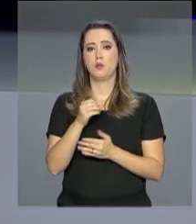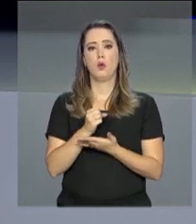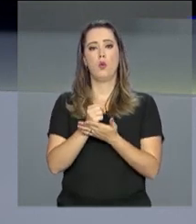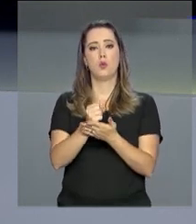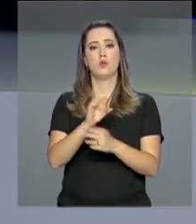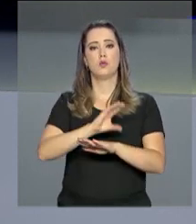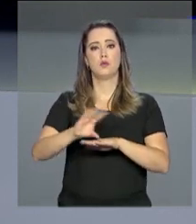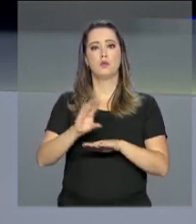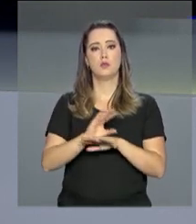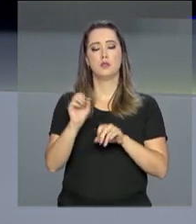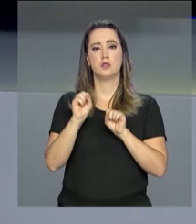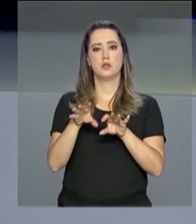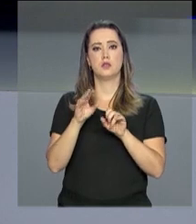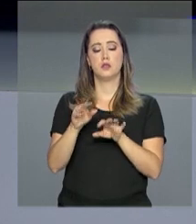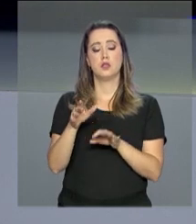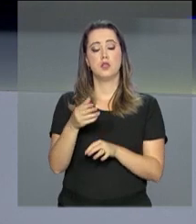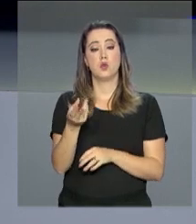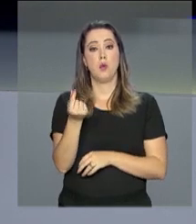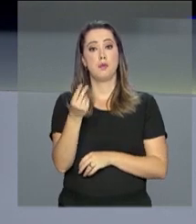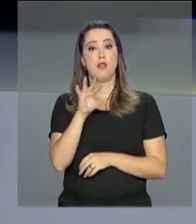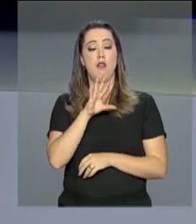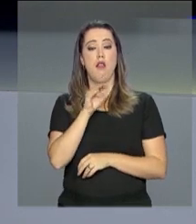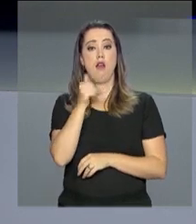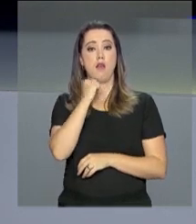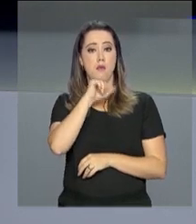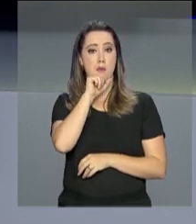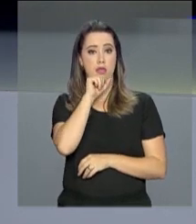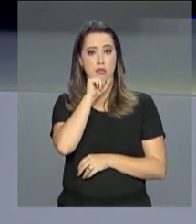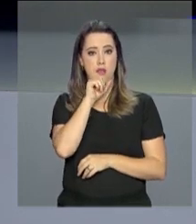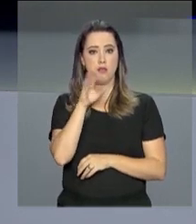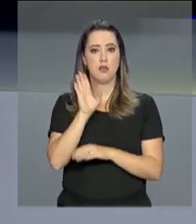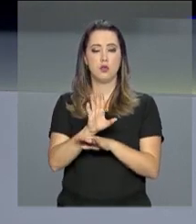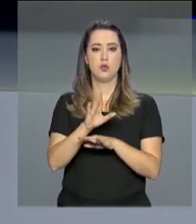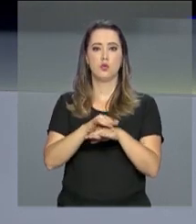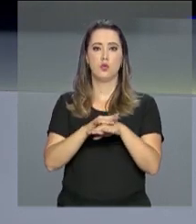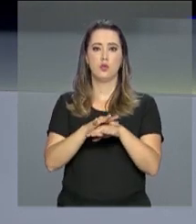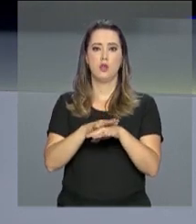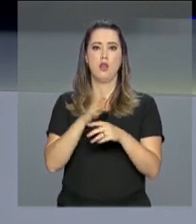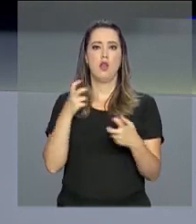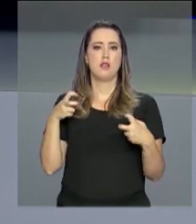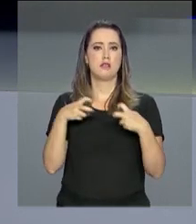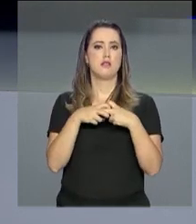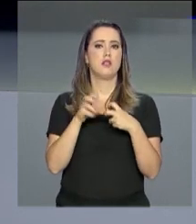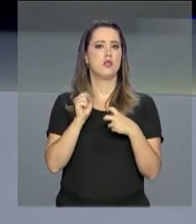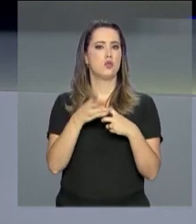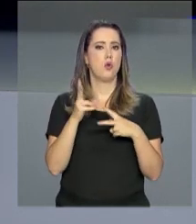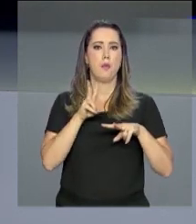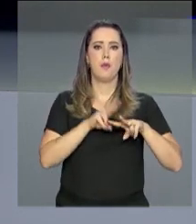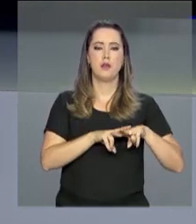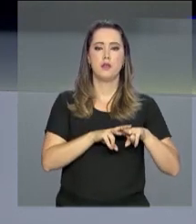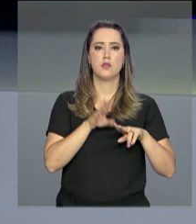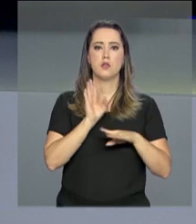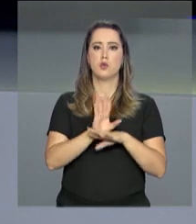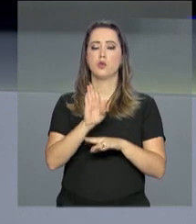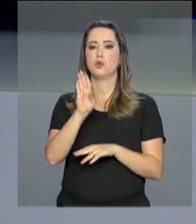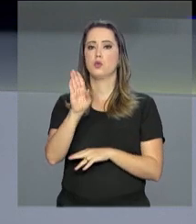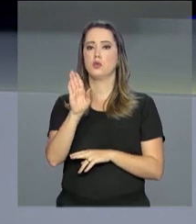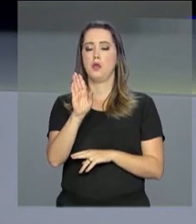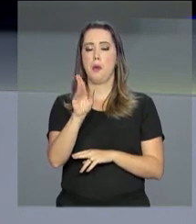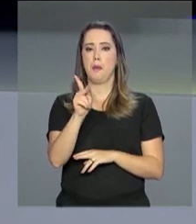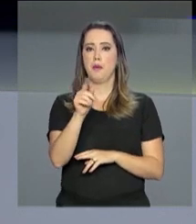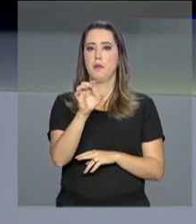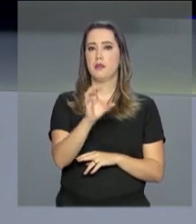estão as aulas sobre salário-maternidade, auxílio-doença, acidente e reclusão, benefício de prestação continuada,